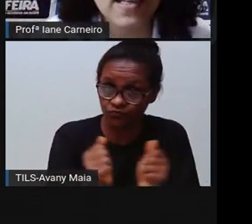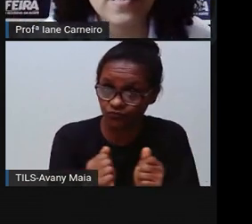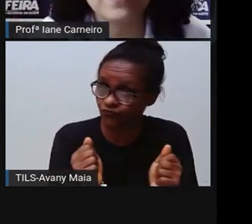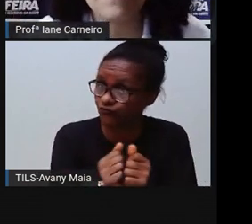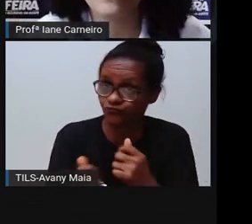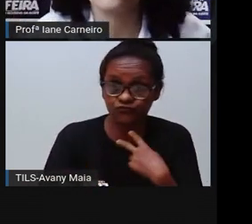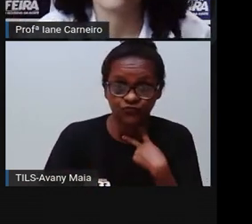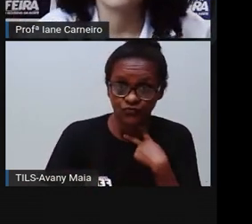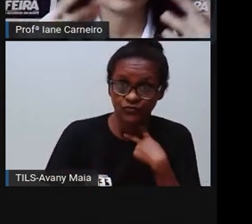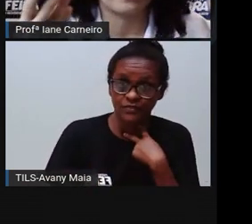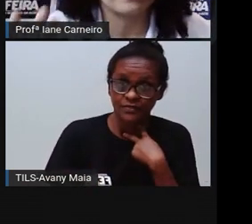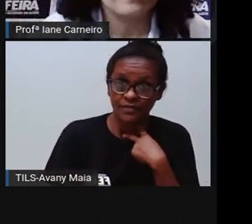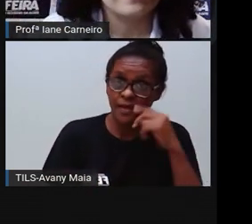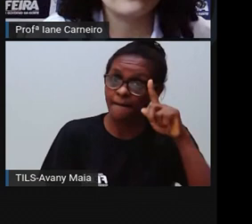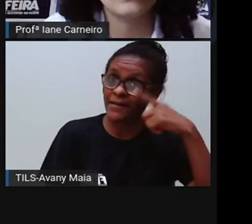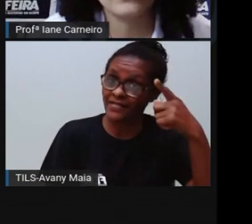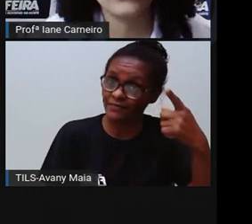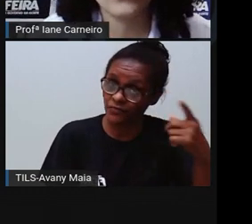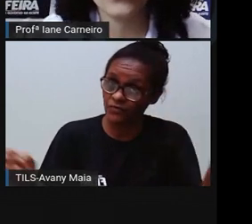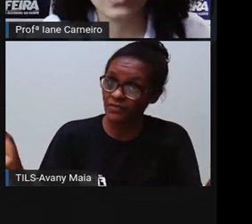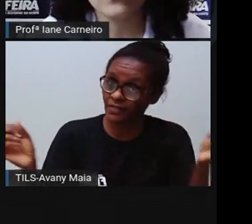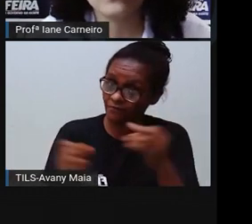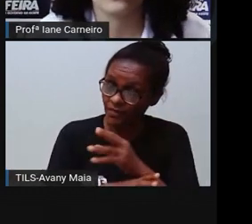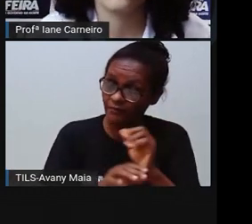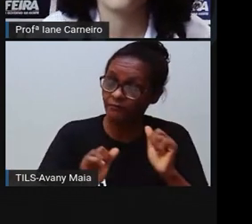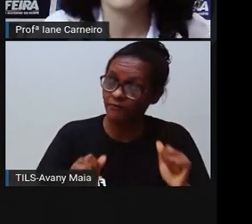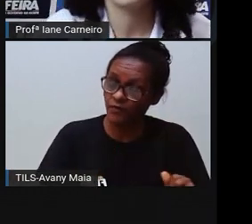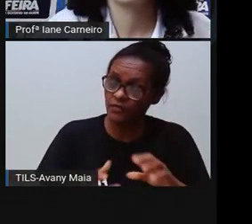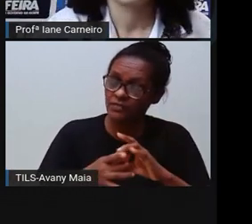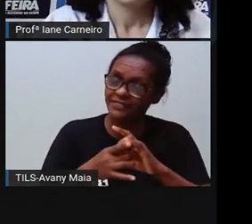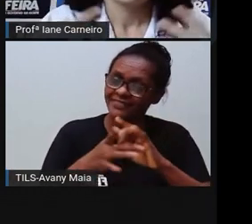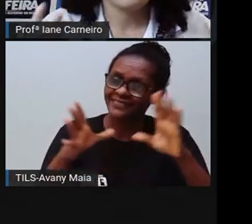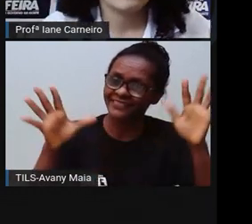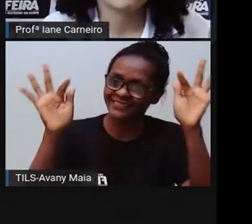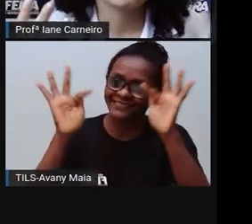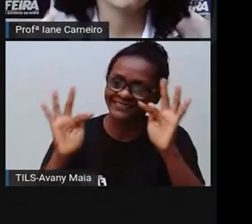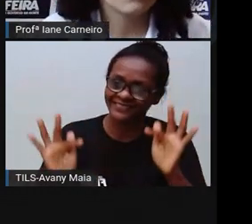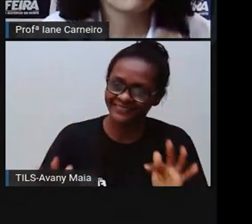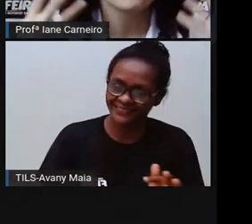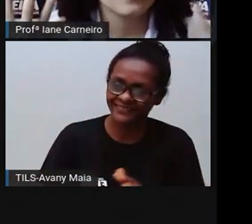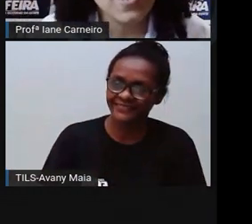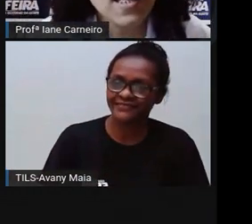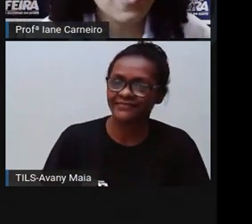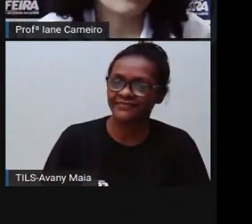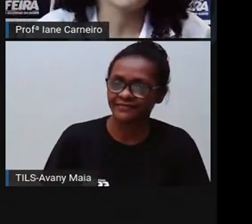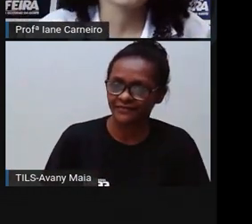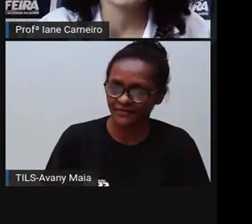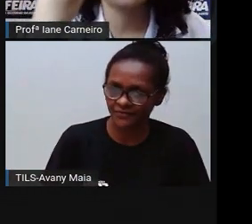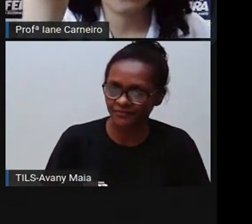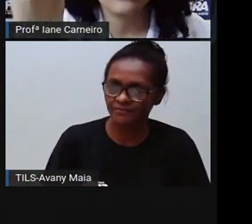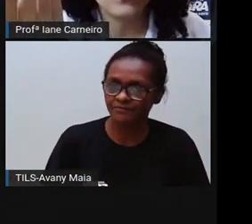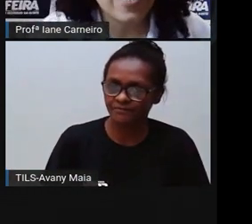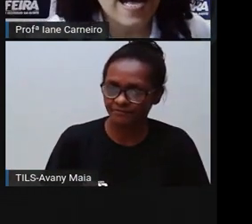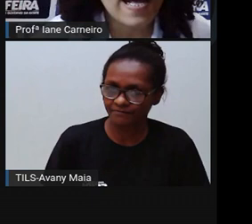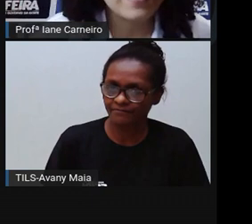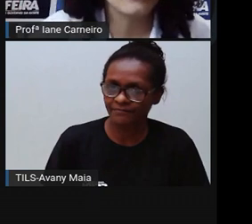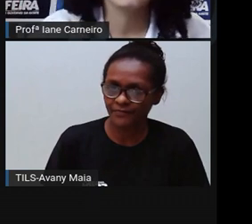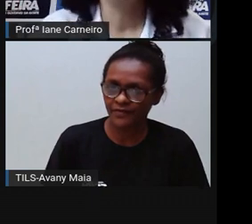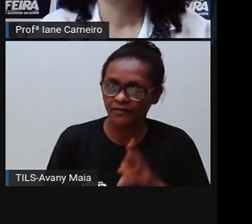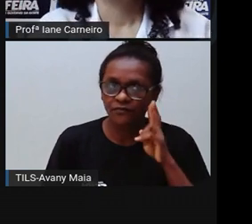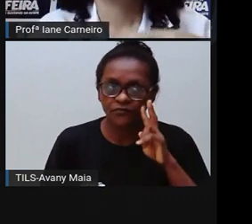suspensas, né? Por causa do vírus, do coronavírus. Mas a criança precisa, né? Conhecer o